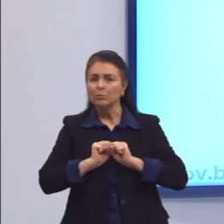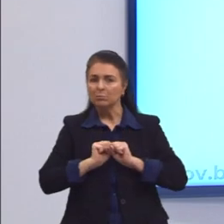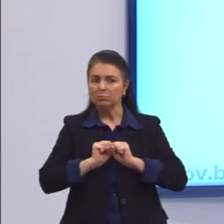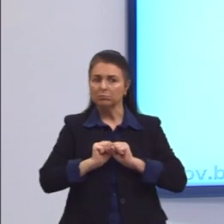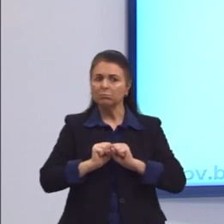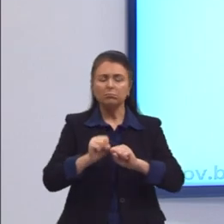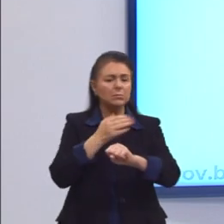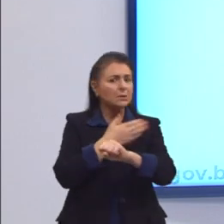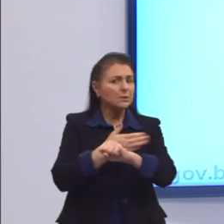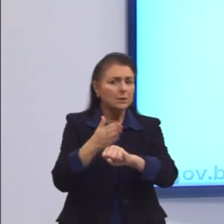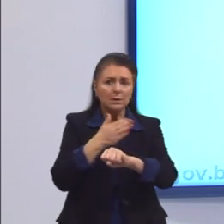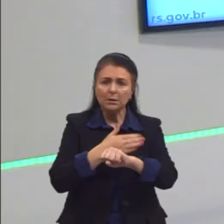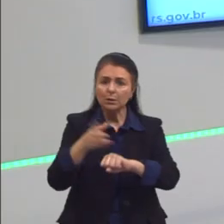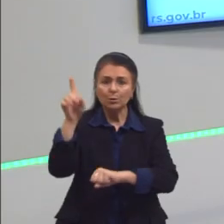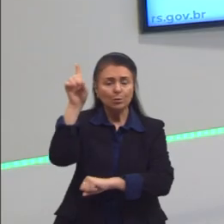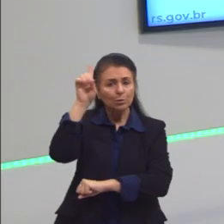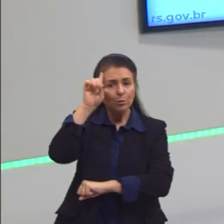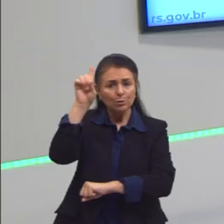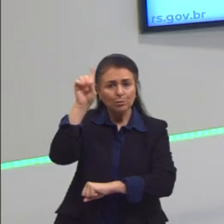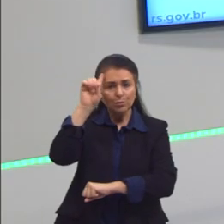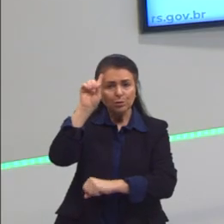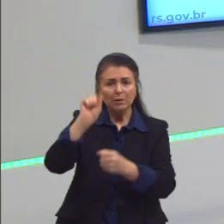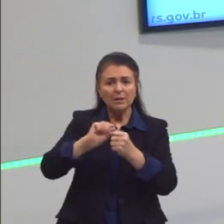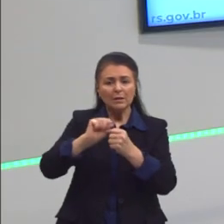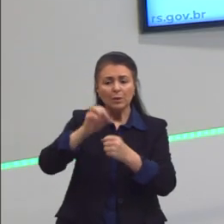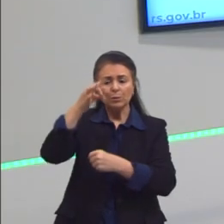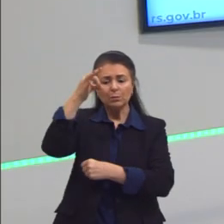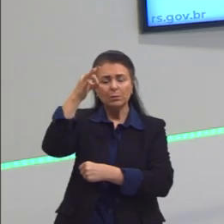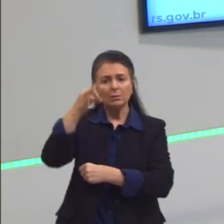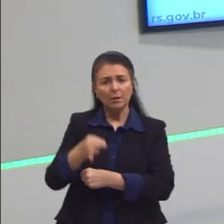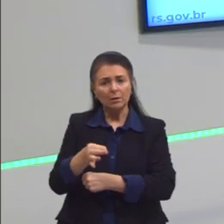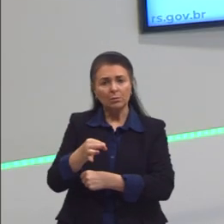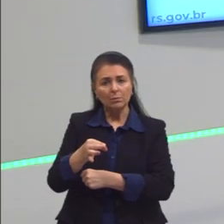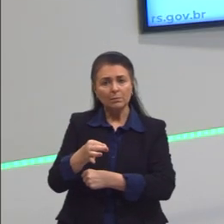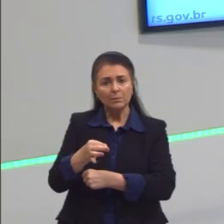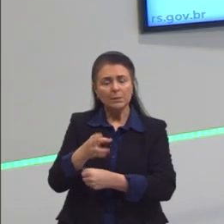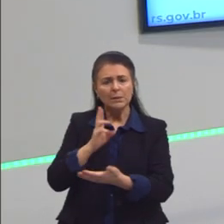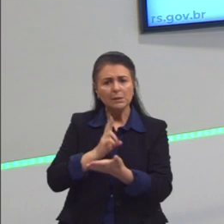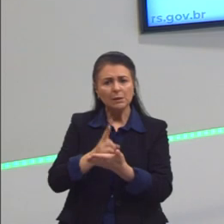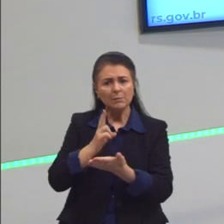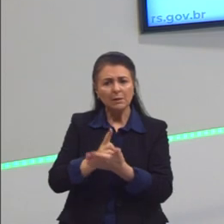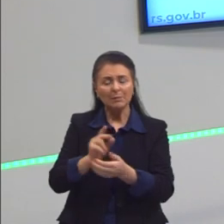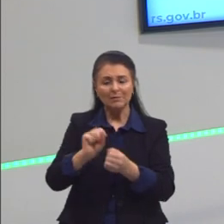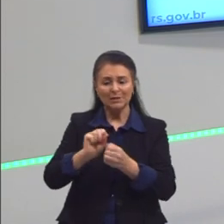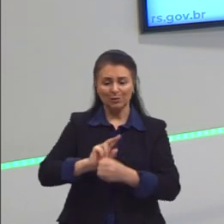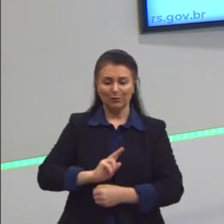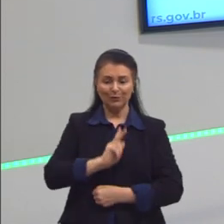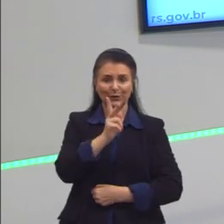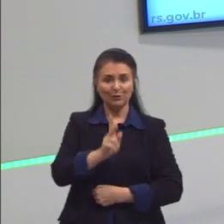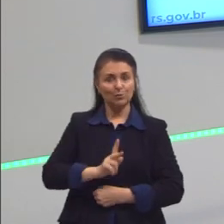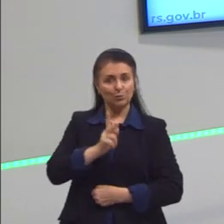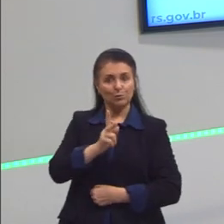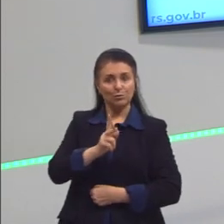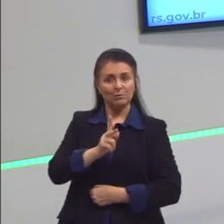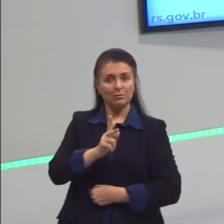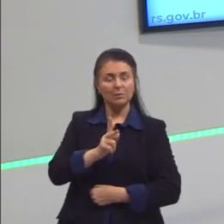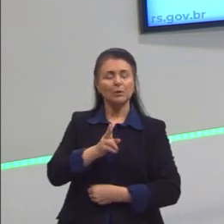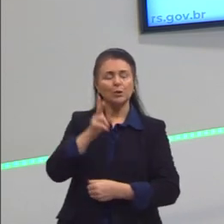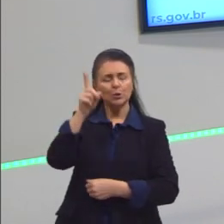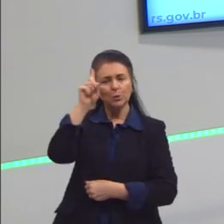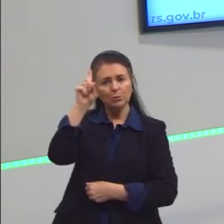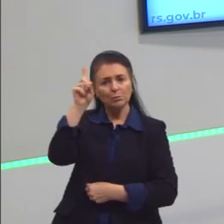os dias sendo honesto, todos os dias repetindo essas nossas virtudes, nós nos tornamos virtuosos. E